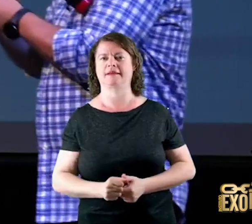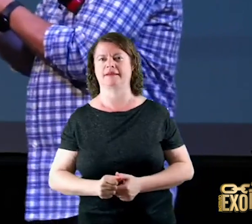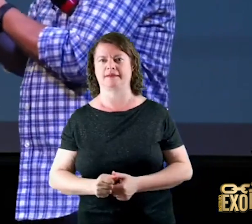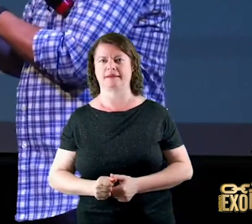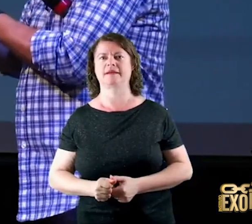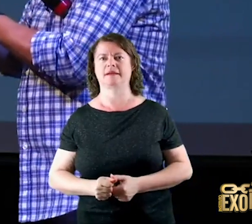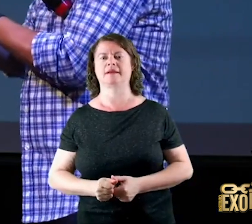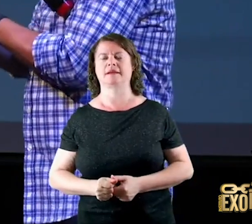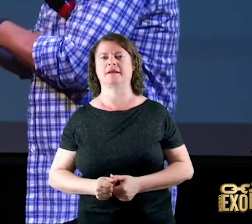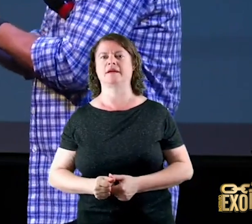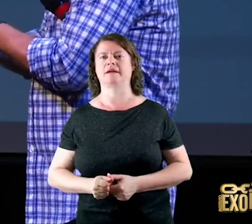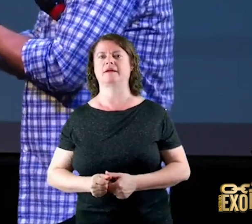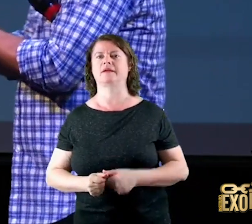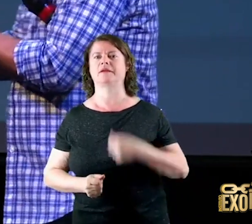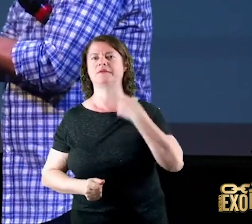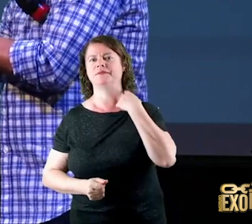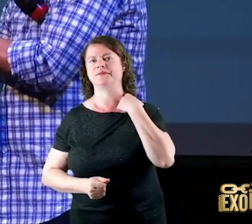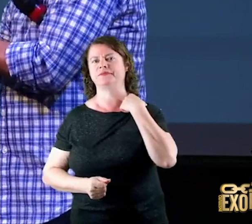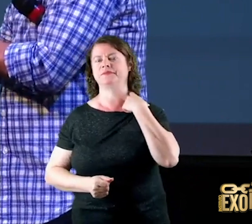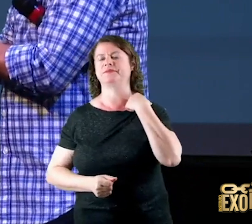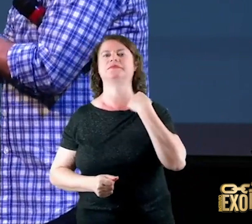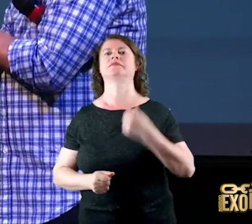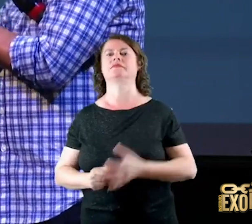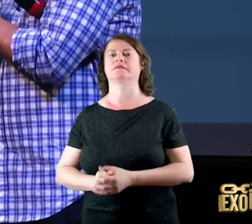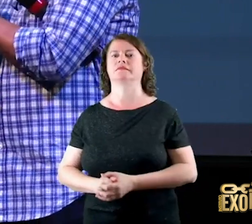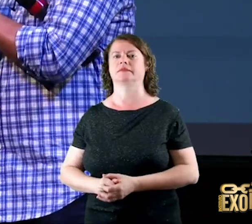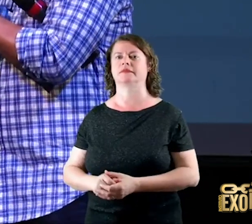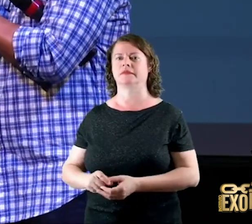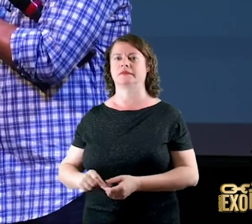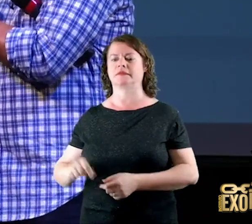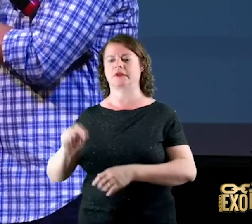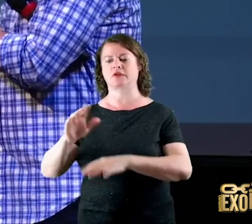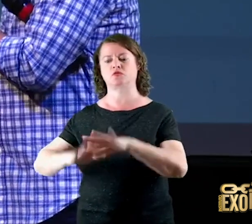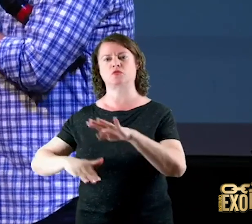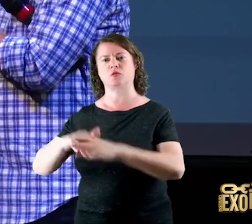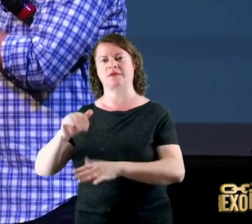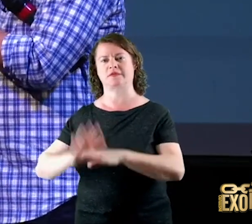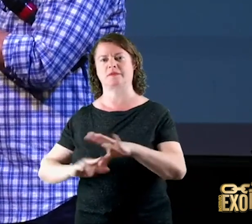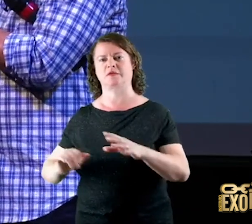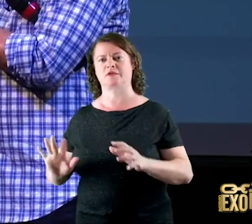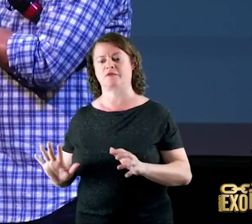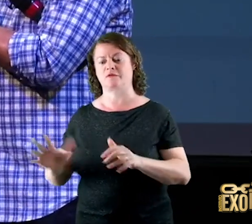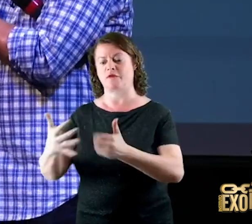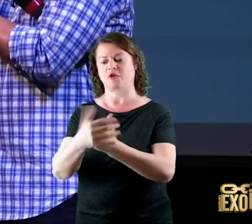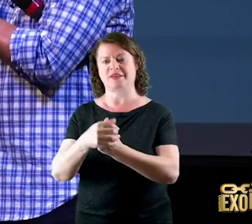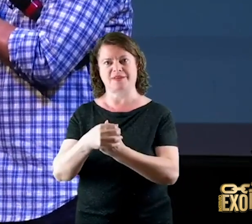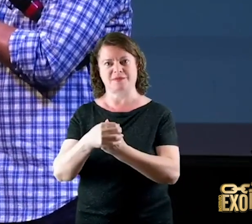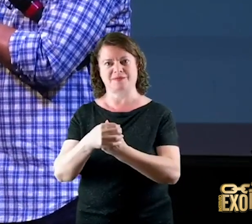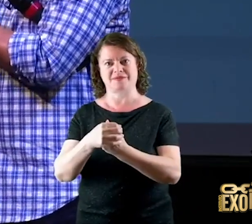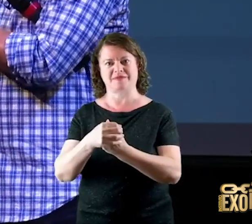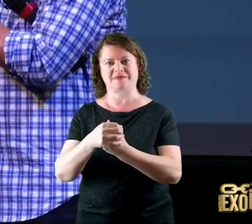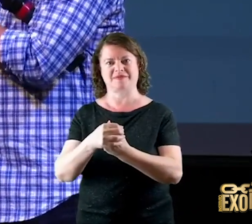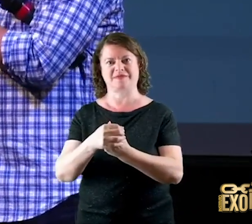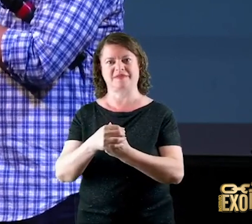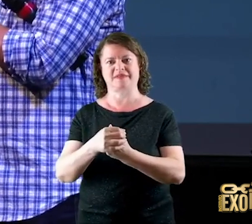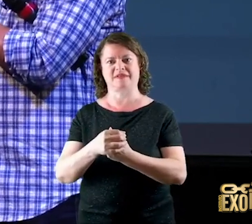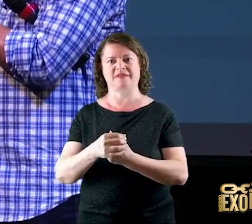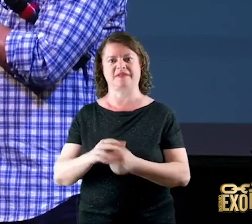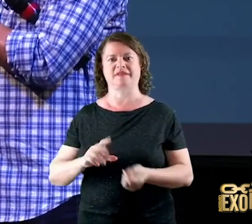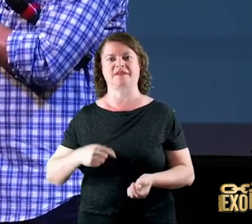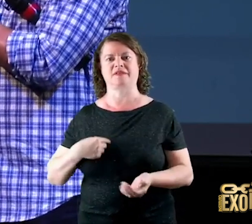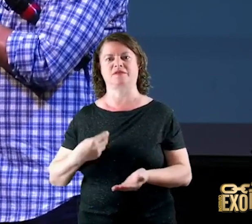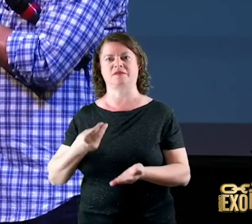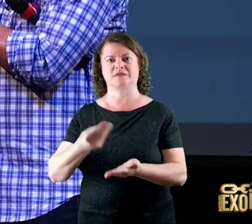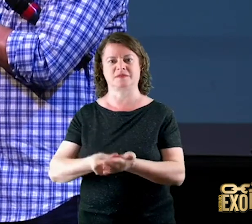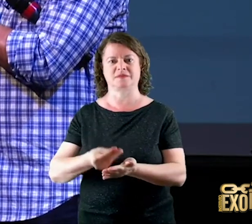agora bota sua mão em volta as duas mãos em volta na minha mão porque eu estou da mão do meu pai e da mão do meu pai ninguém pode